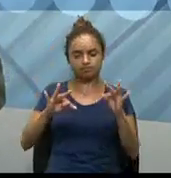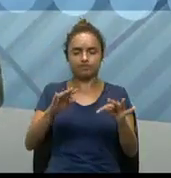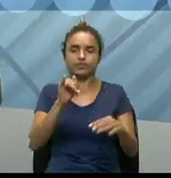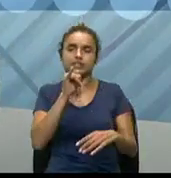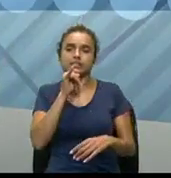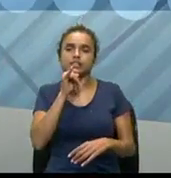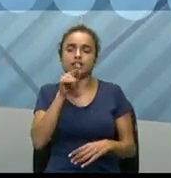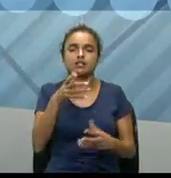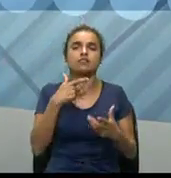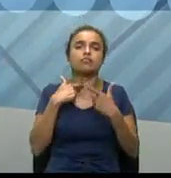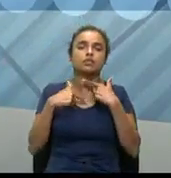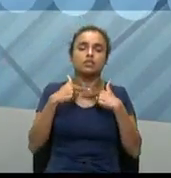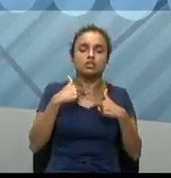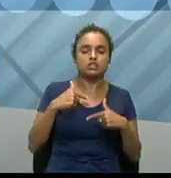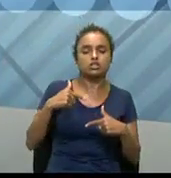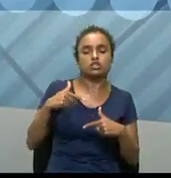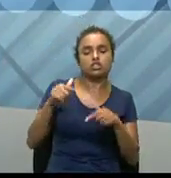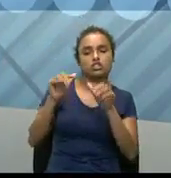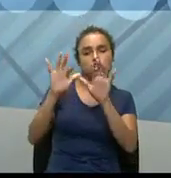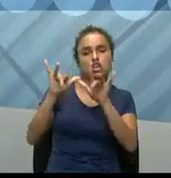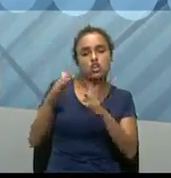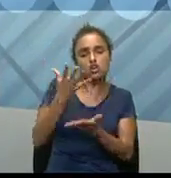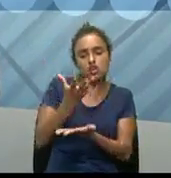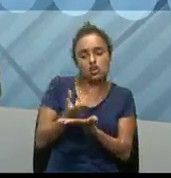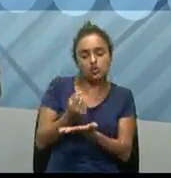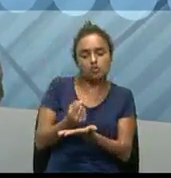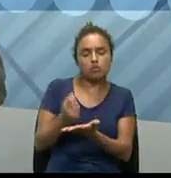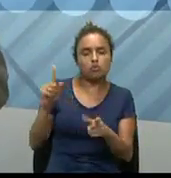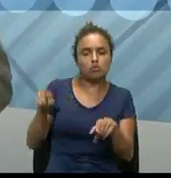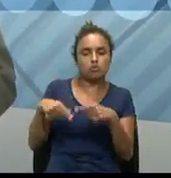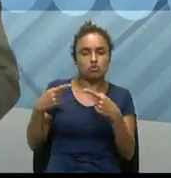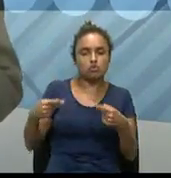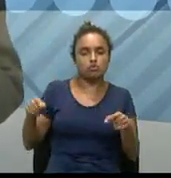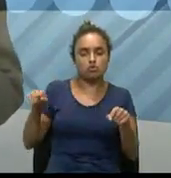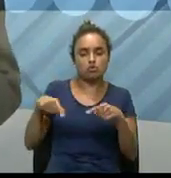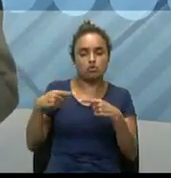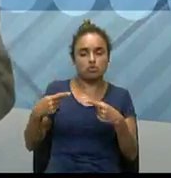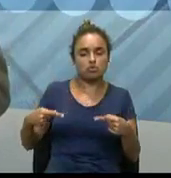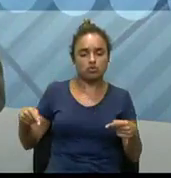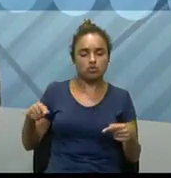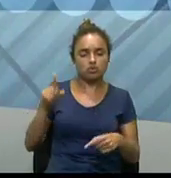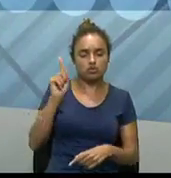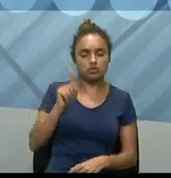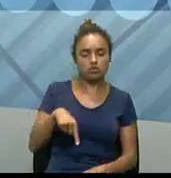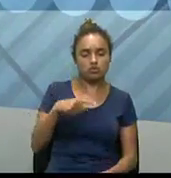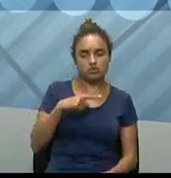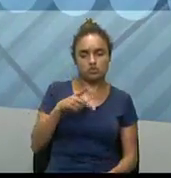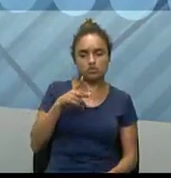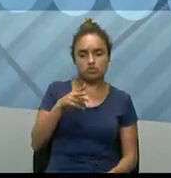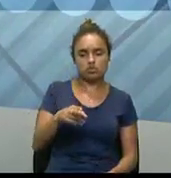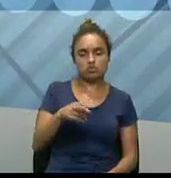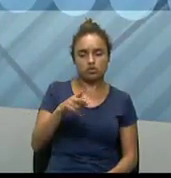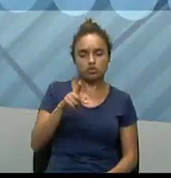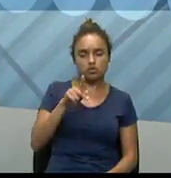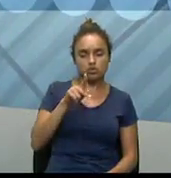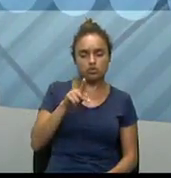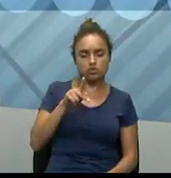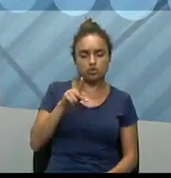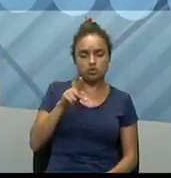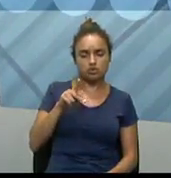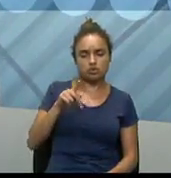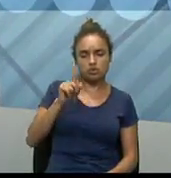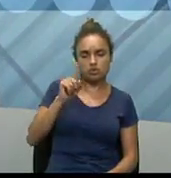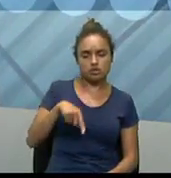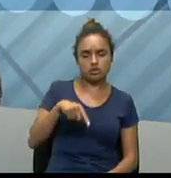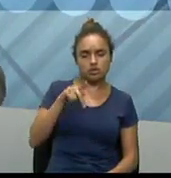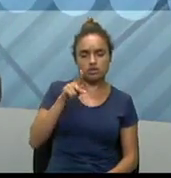exemplo, quer baixar uma música, né, então, funciona também pelo mesmo sistema P2P ou peer-to